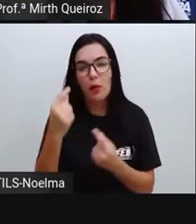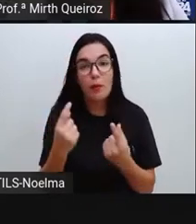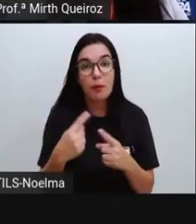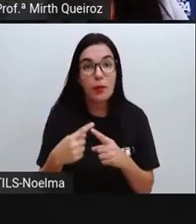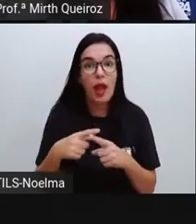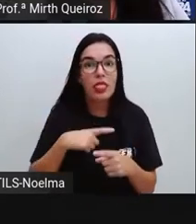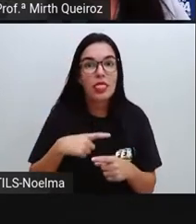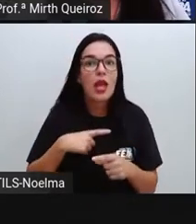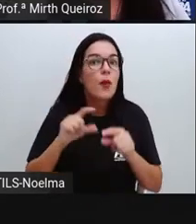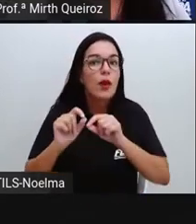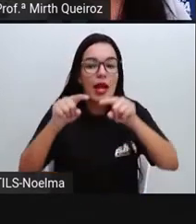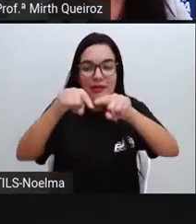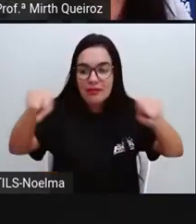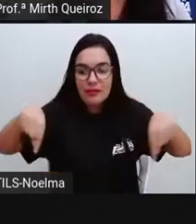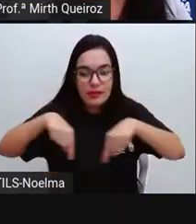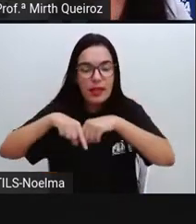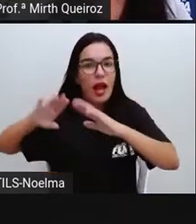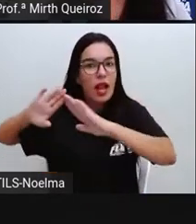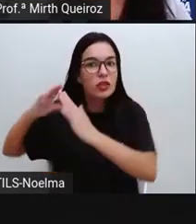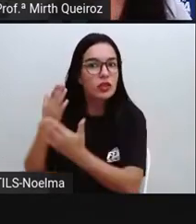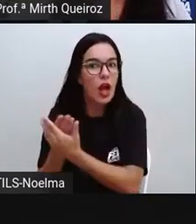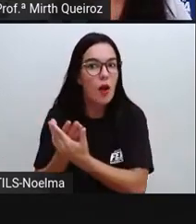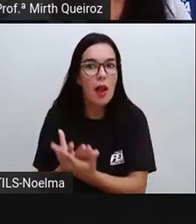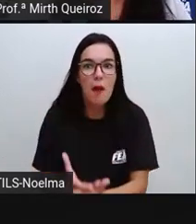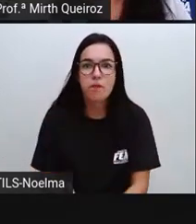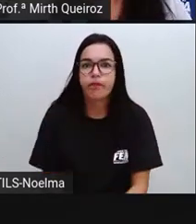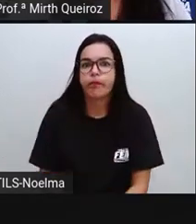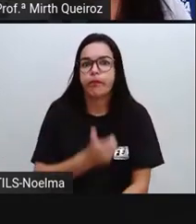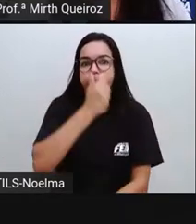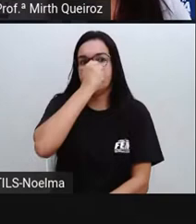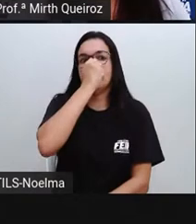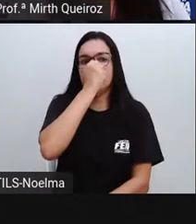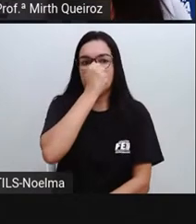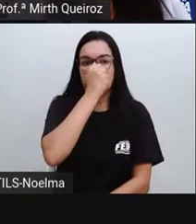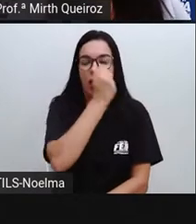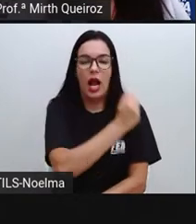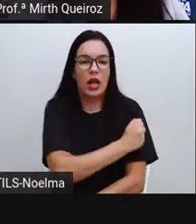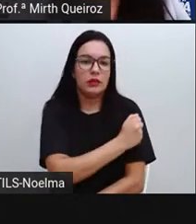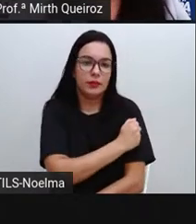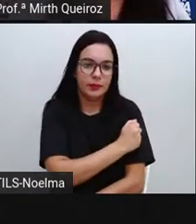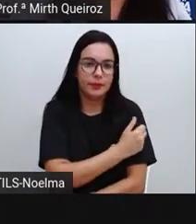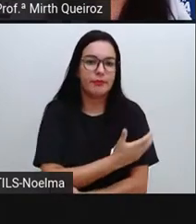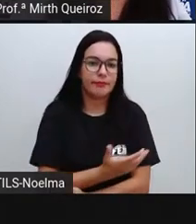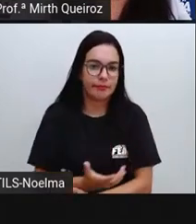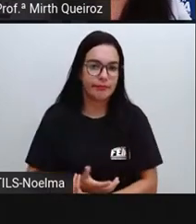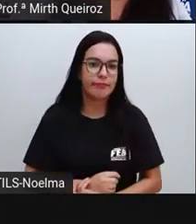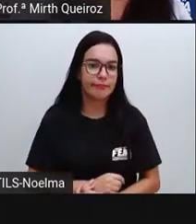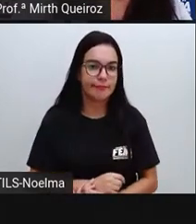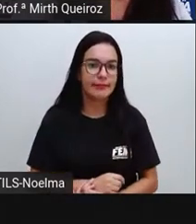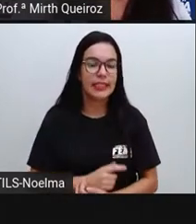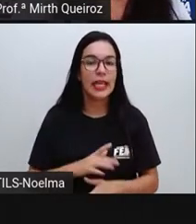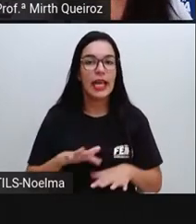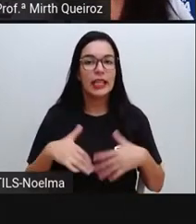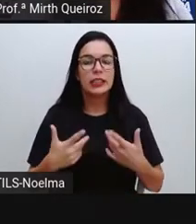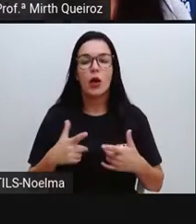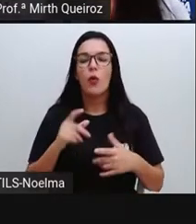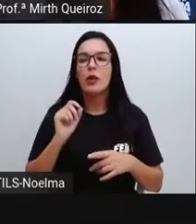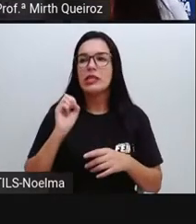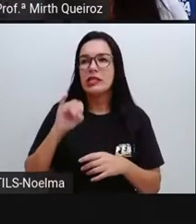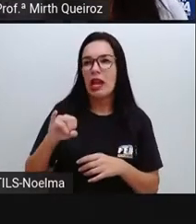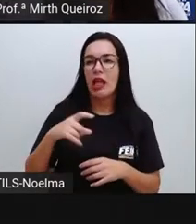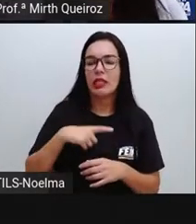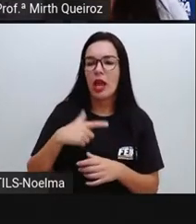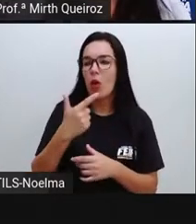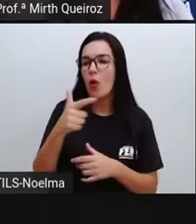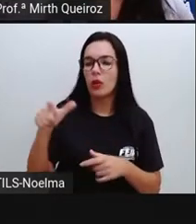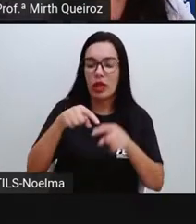superlotadas, das Das escolas públicas, outras salas que necessitam de professor, que está